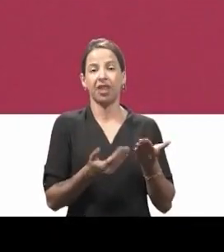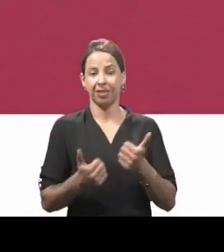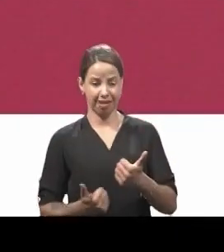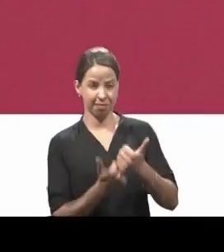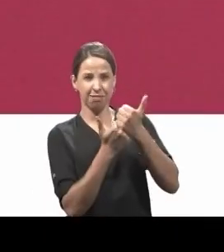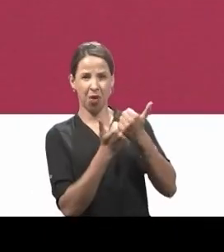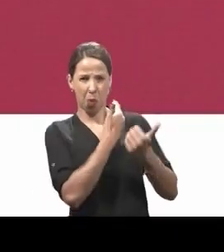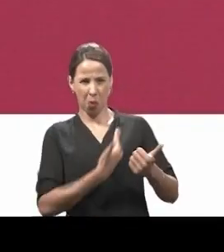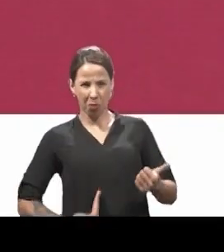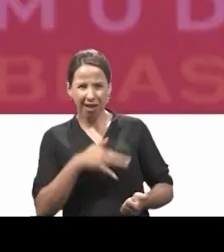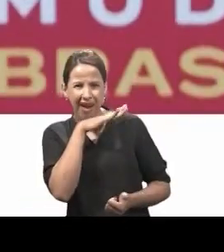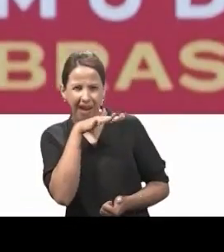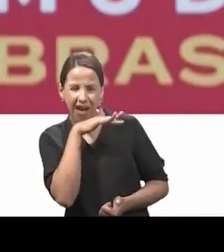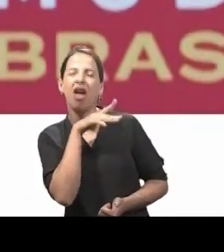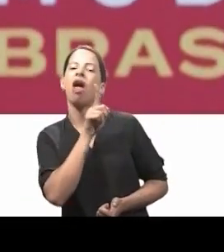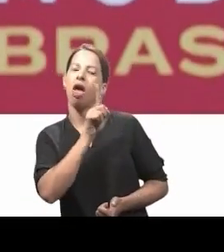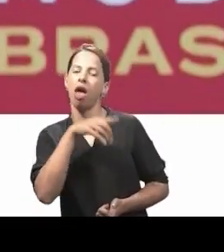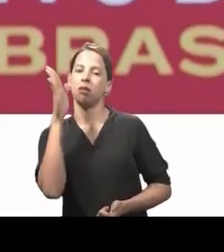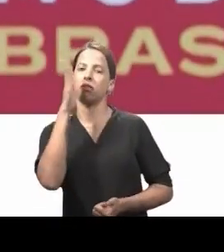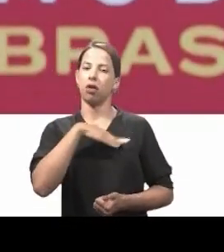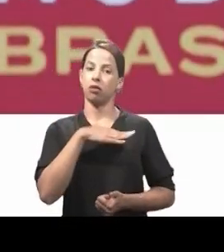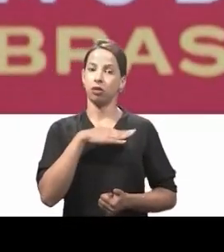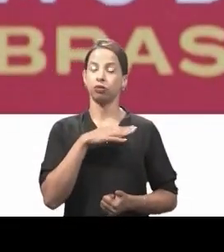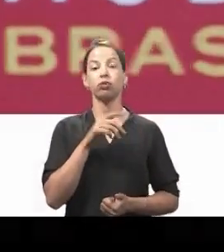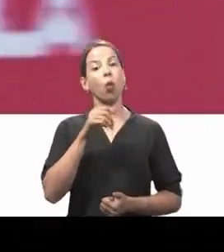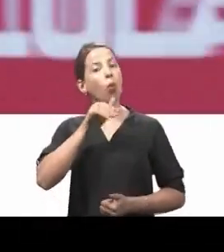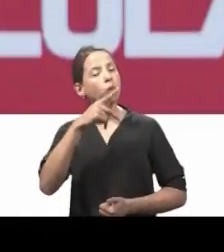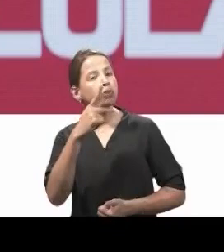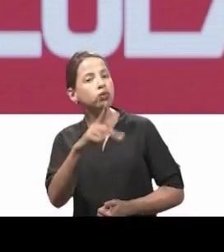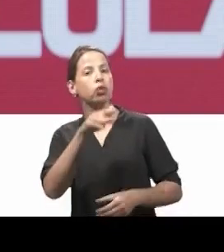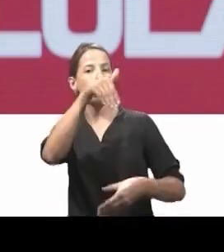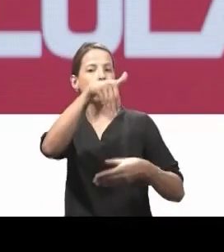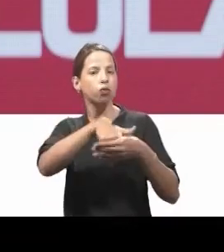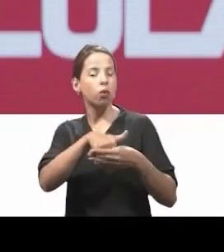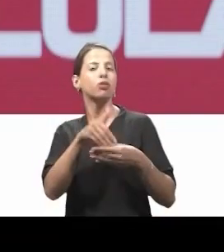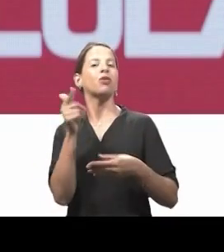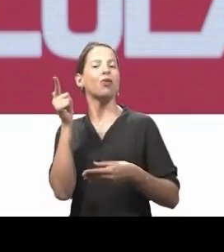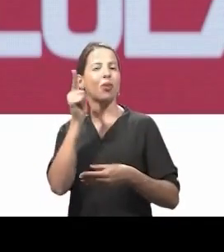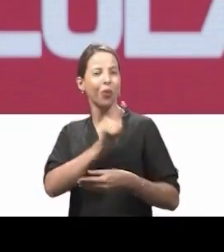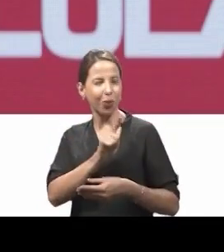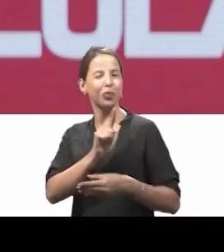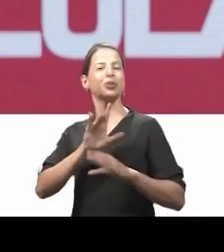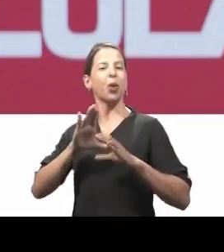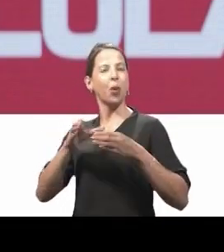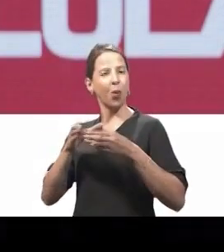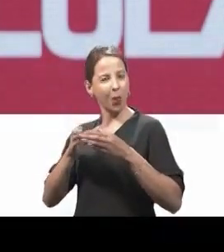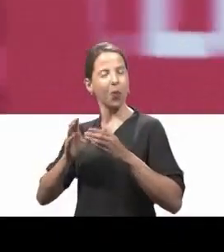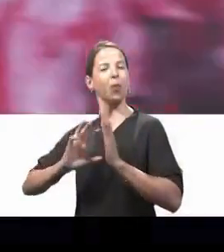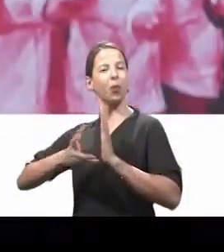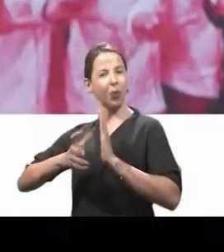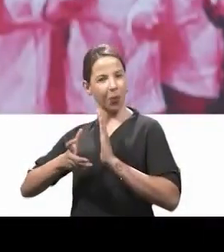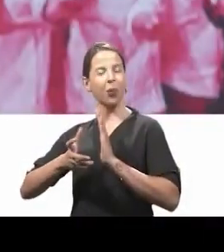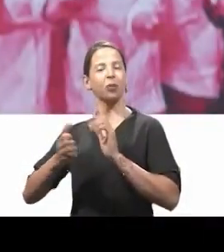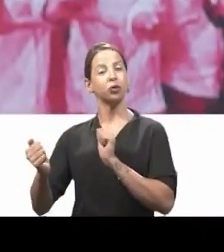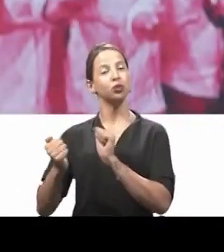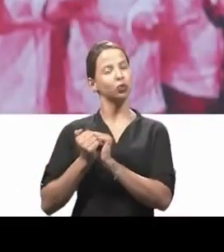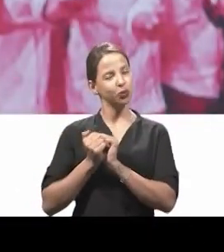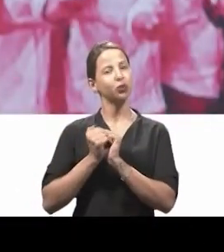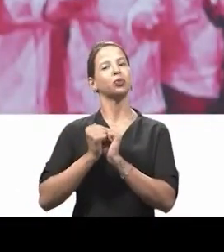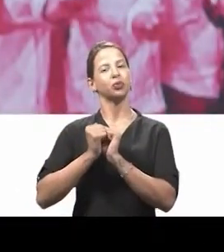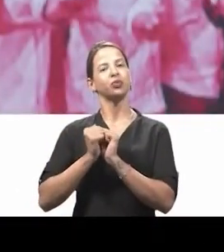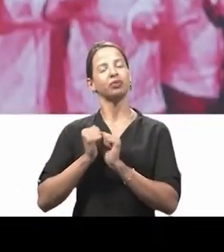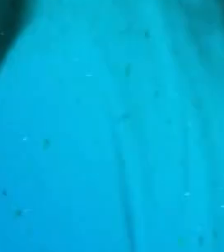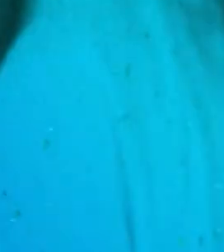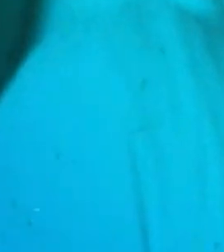é até maldade. Com seu voto, vou ajudar Jerônimo a implantar projetos de distribuição de renda. Estamos com Lula